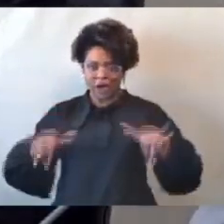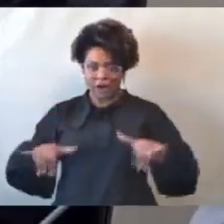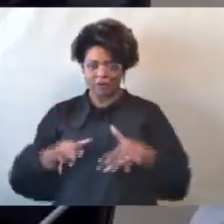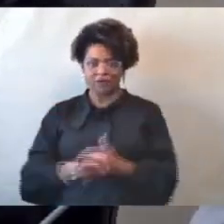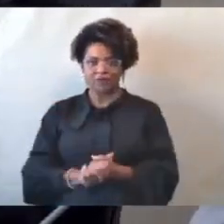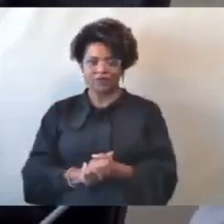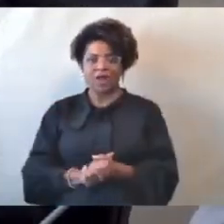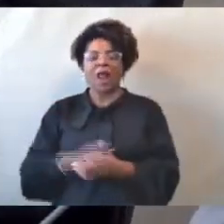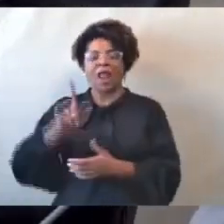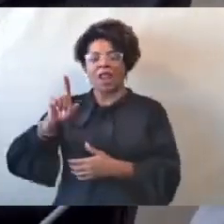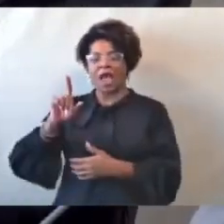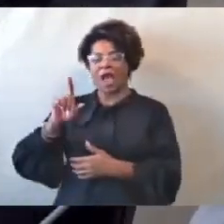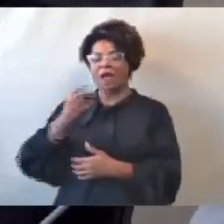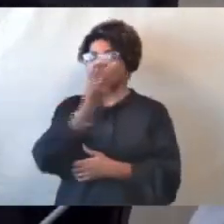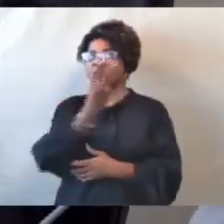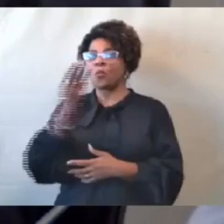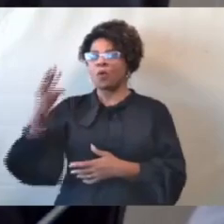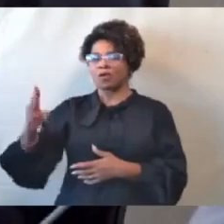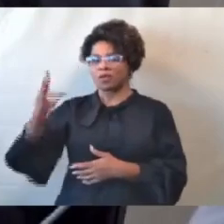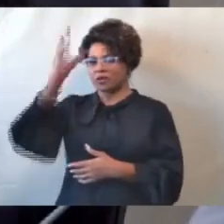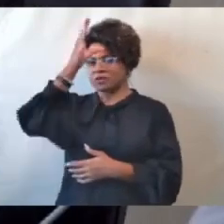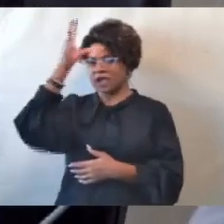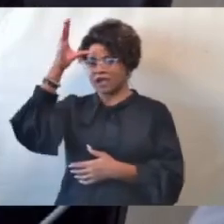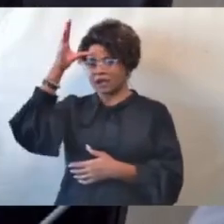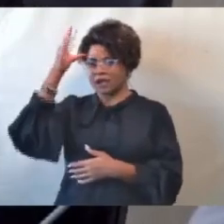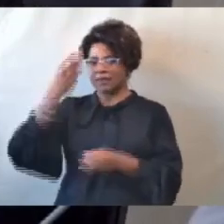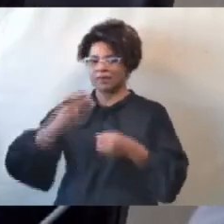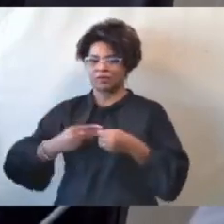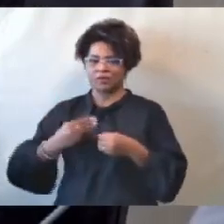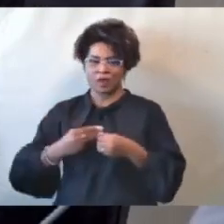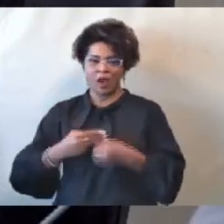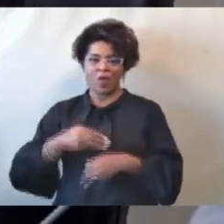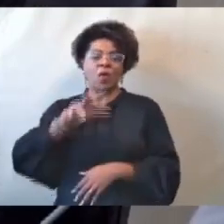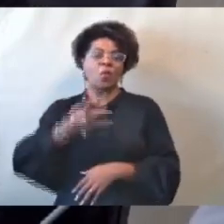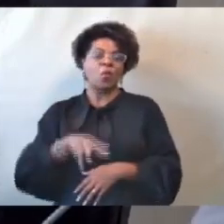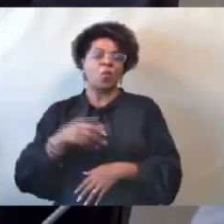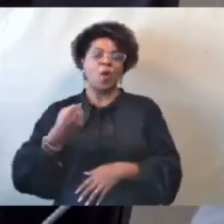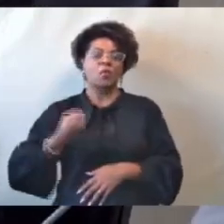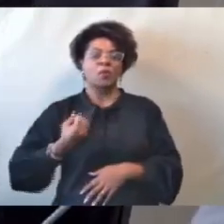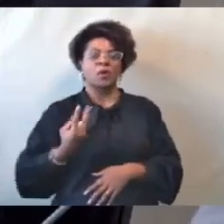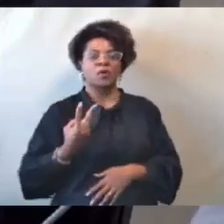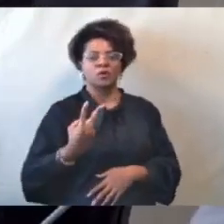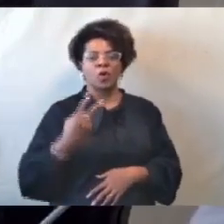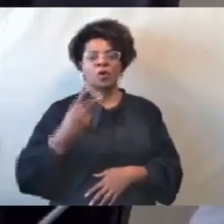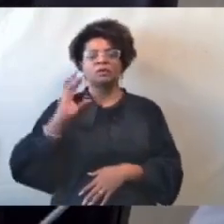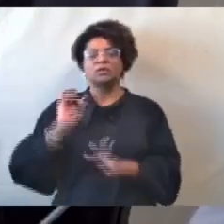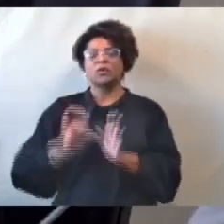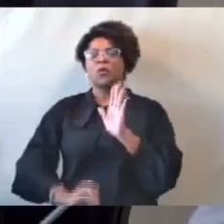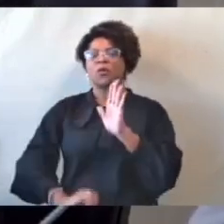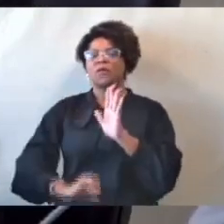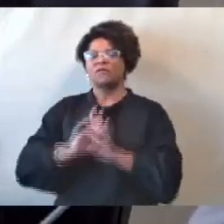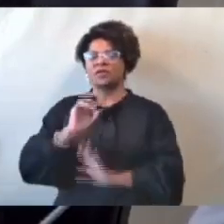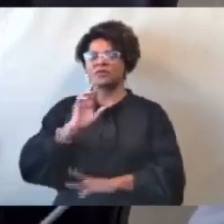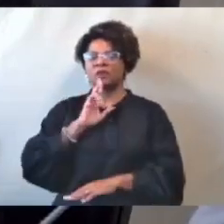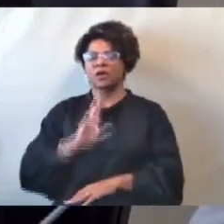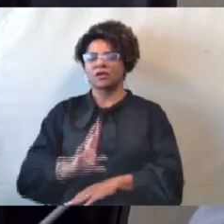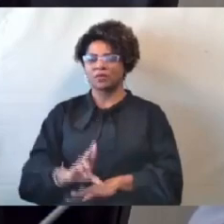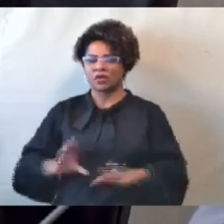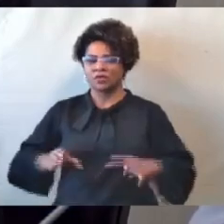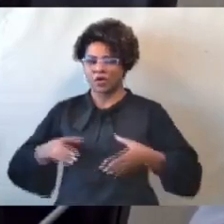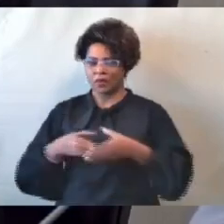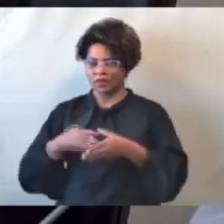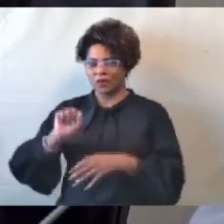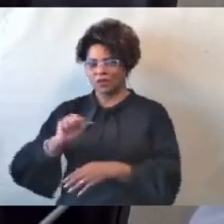portal da Câmara Municipal. Também, da mesma forma, o item 2, ofício em resposta ao requerimento da comissão 870-2024,